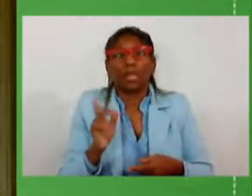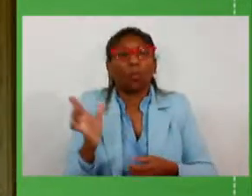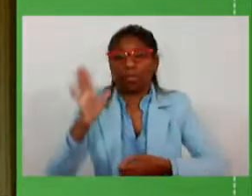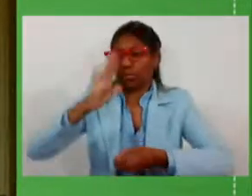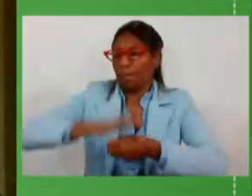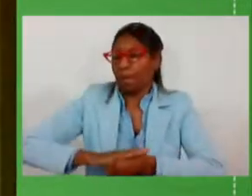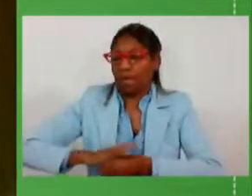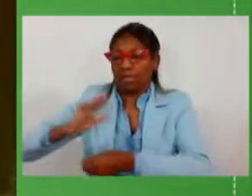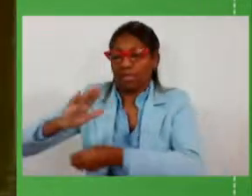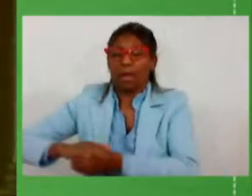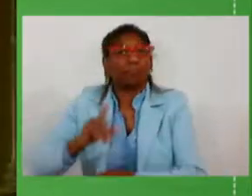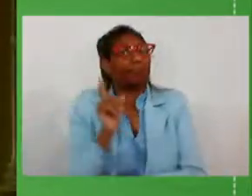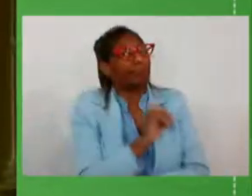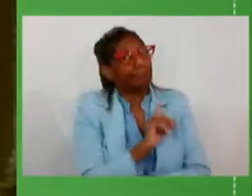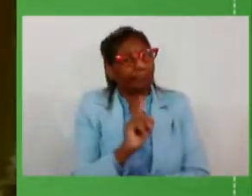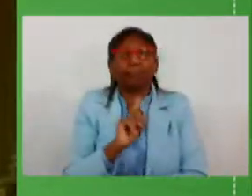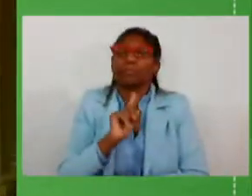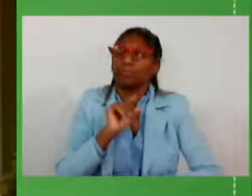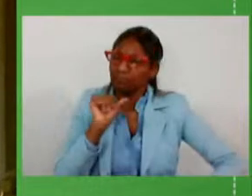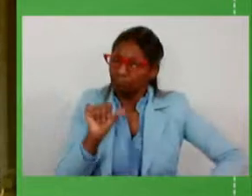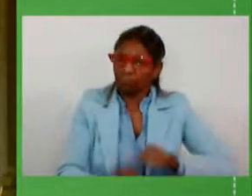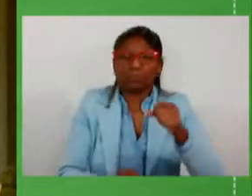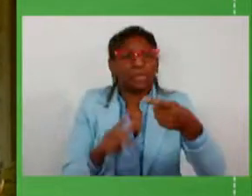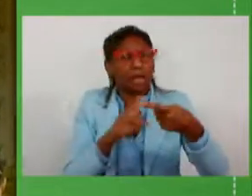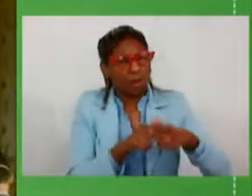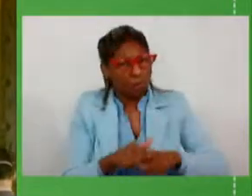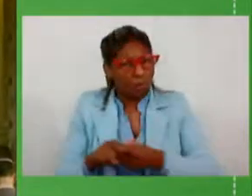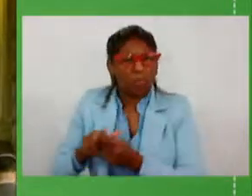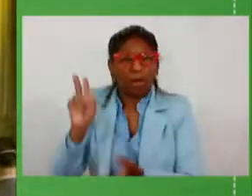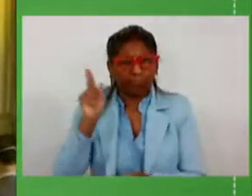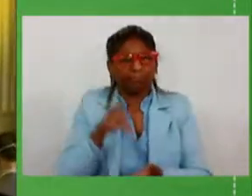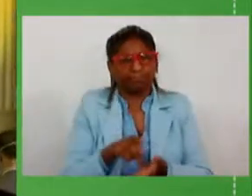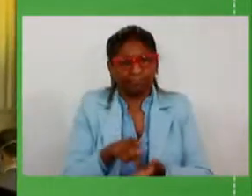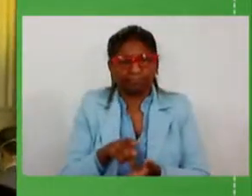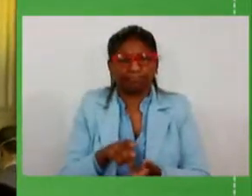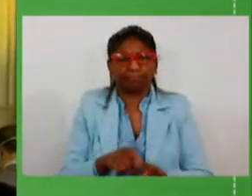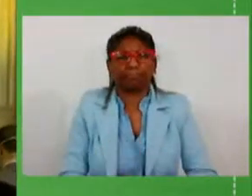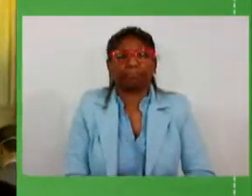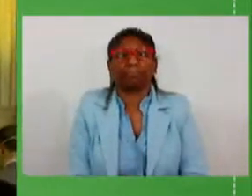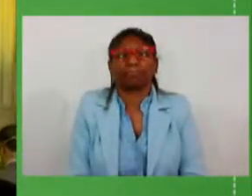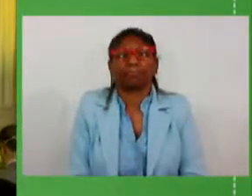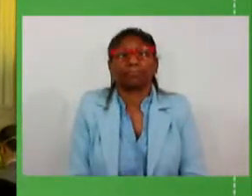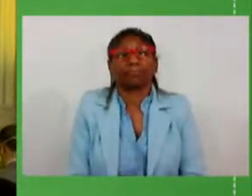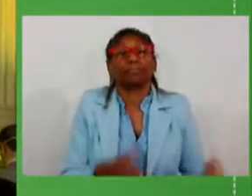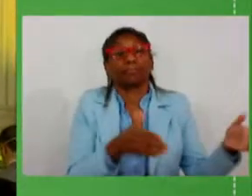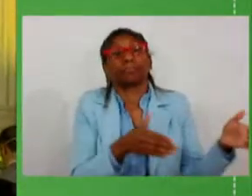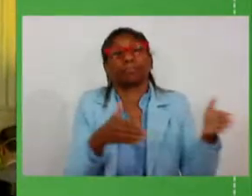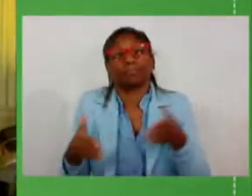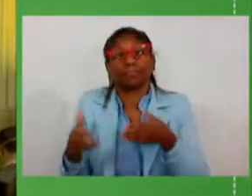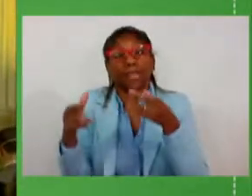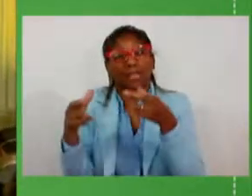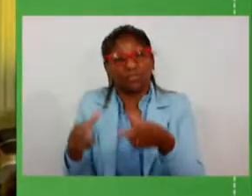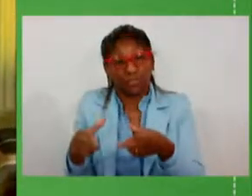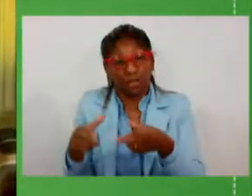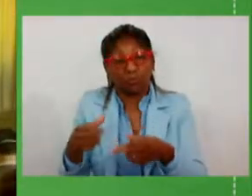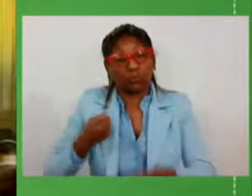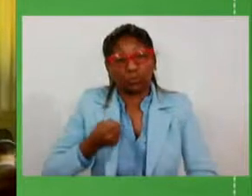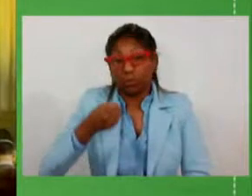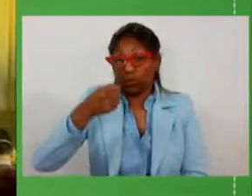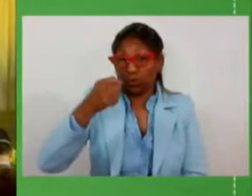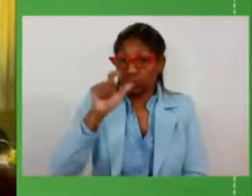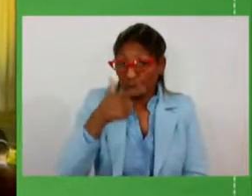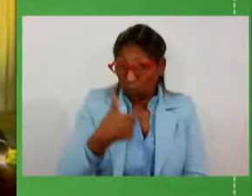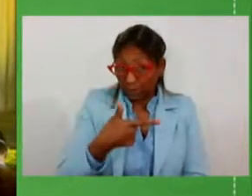recuperação de trechos inteiros aqui dessas rodovias. na região funcional 2, que